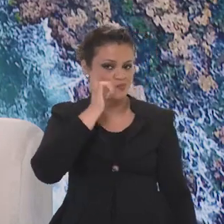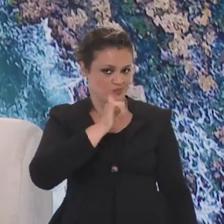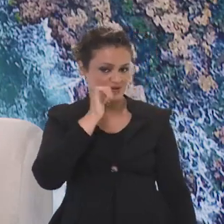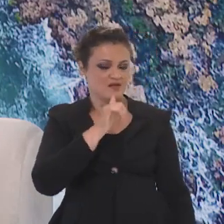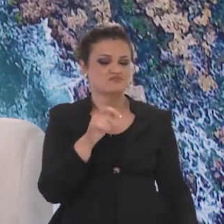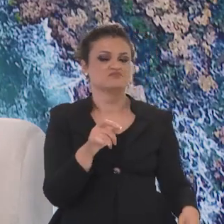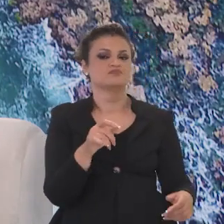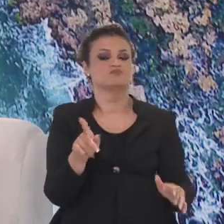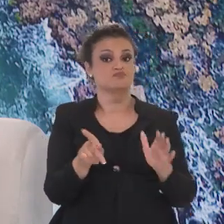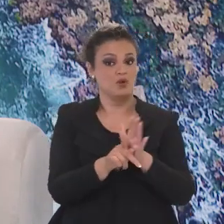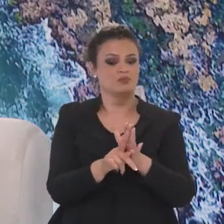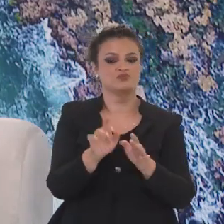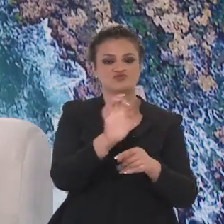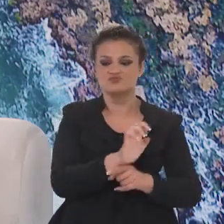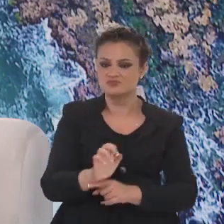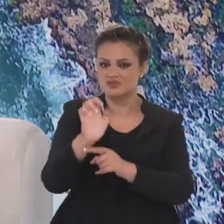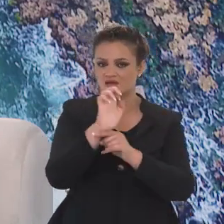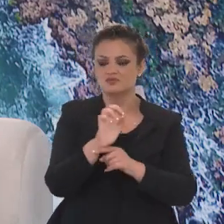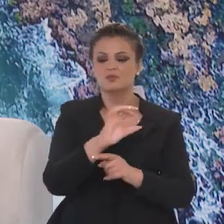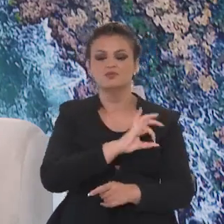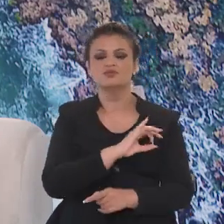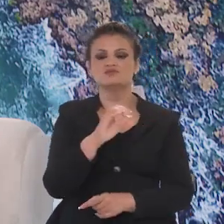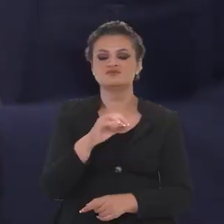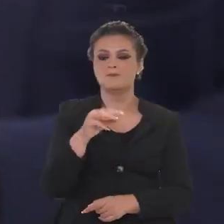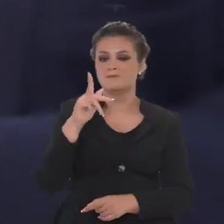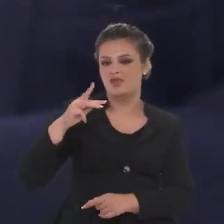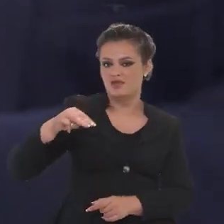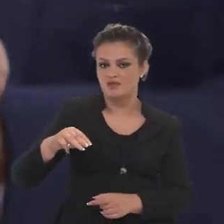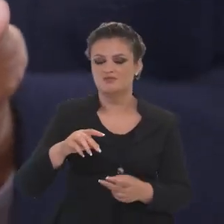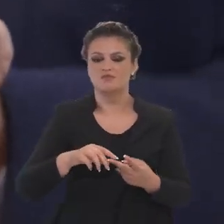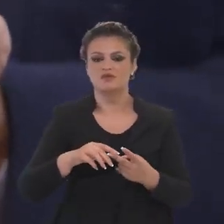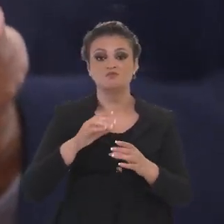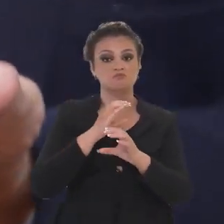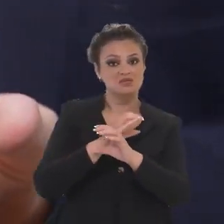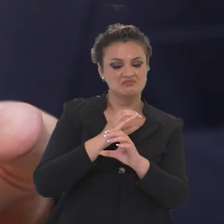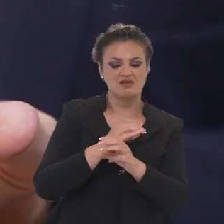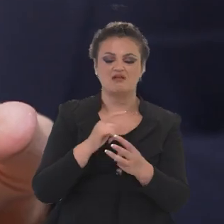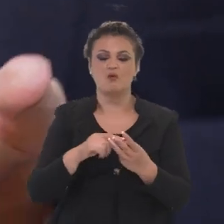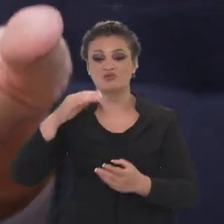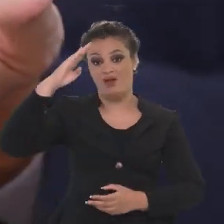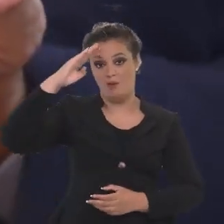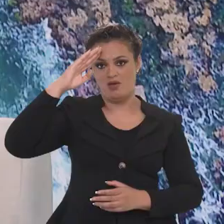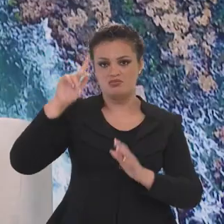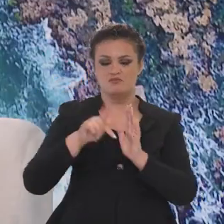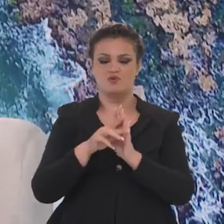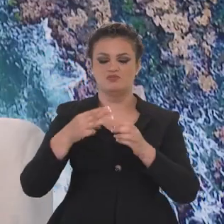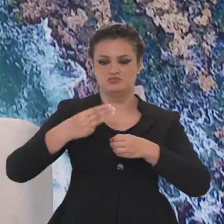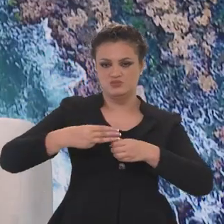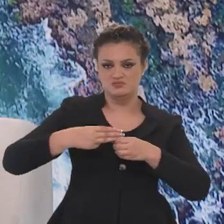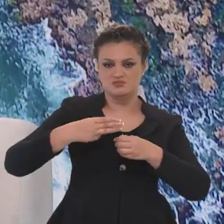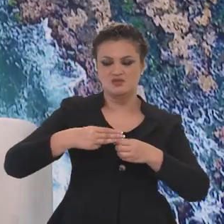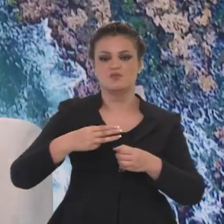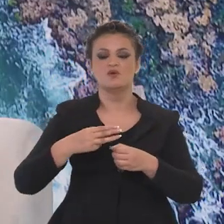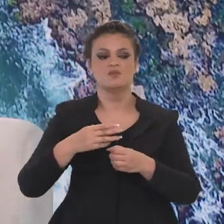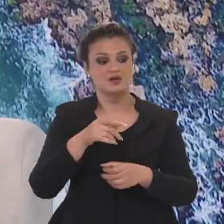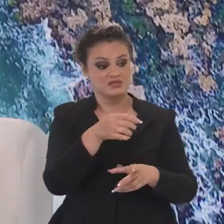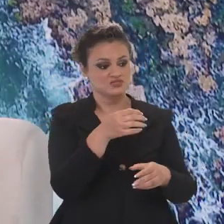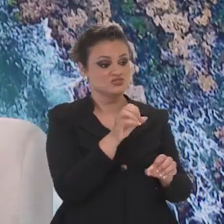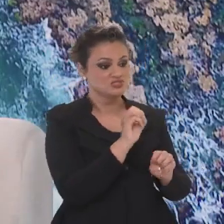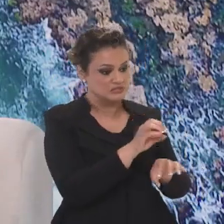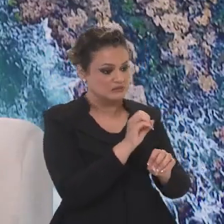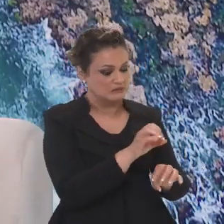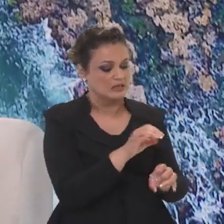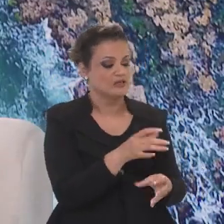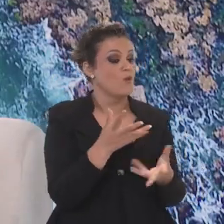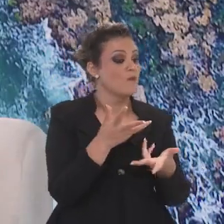federal, a não ser a polícia federal, mas a gente está falando da polícia civil, da polícia militar, né? Ou da guarda municipal. Onde a gente possa dar